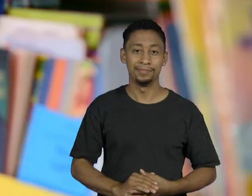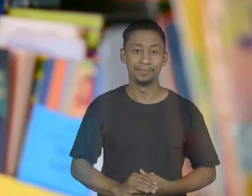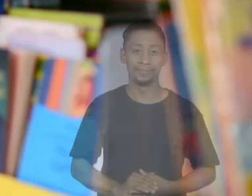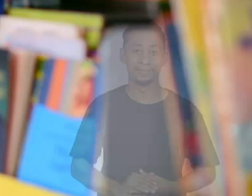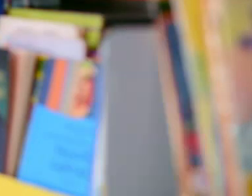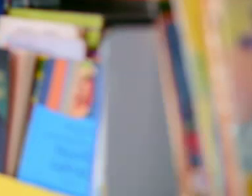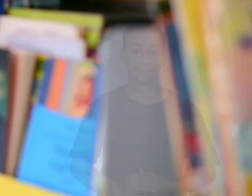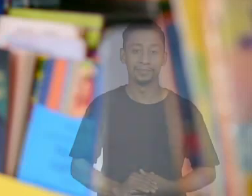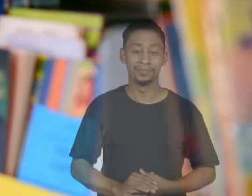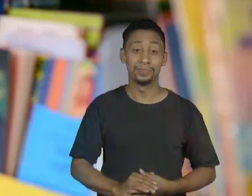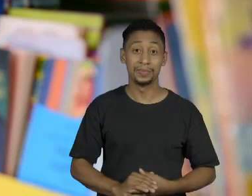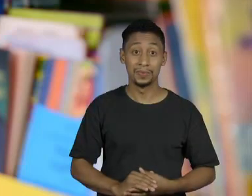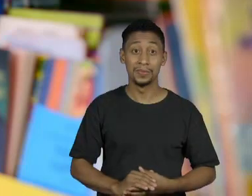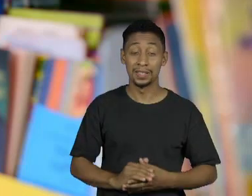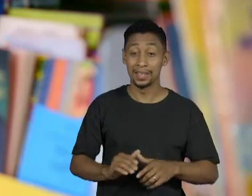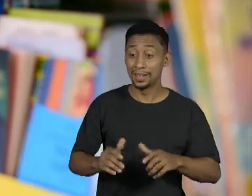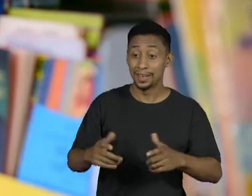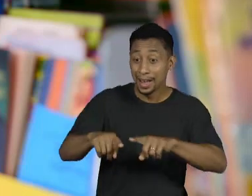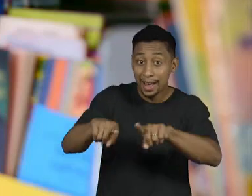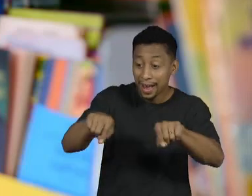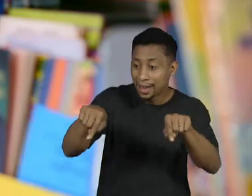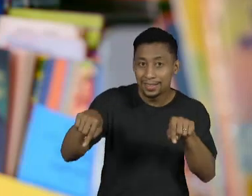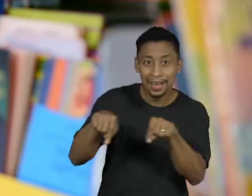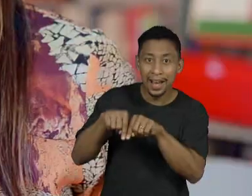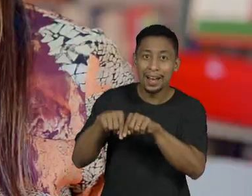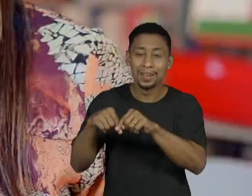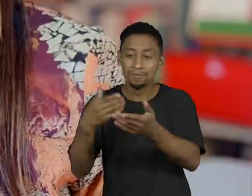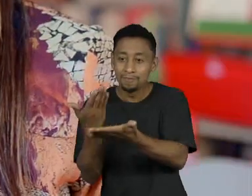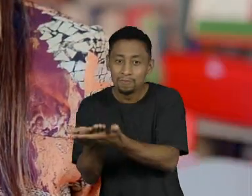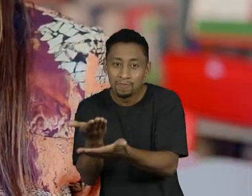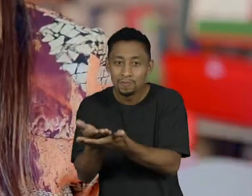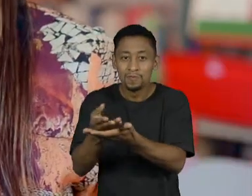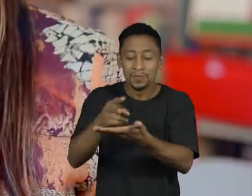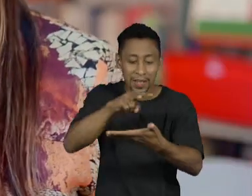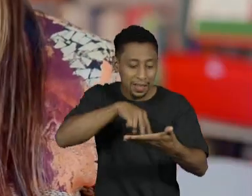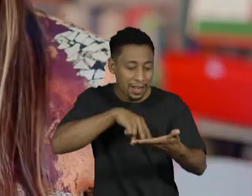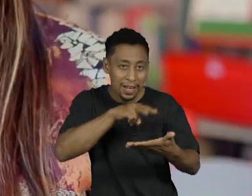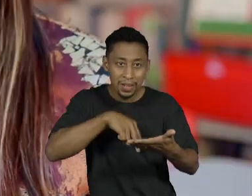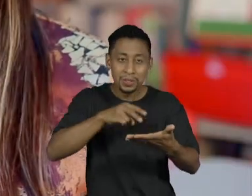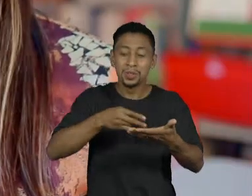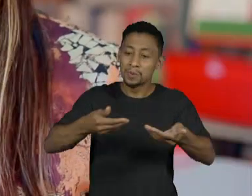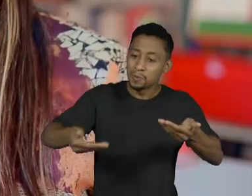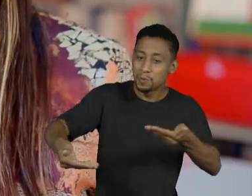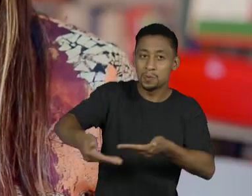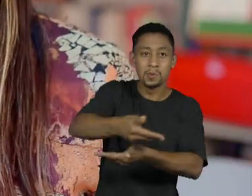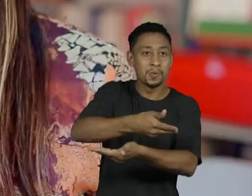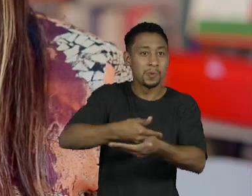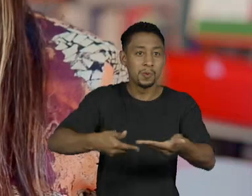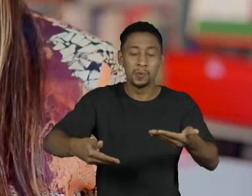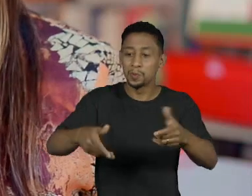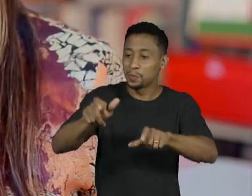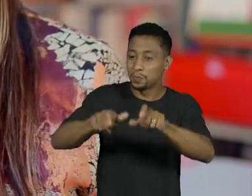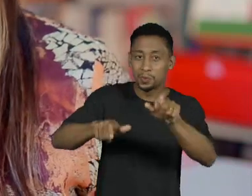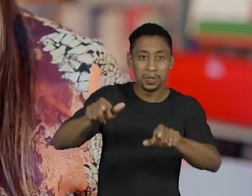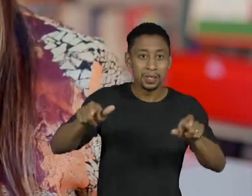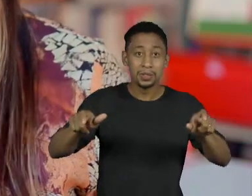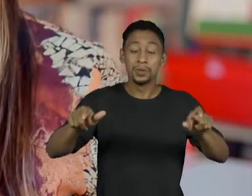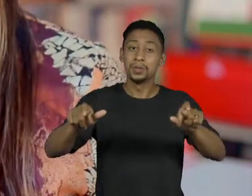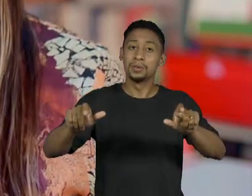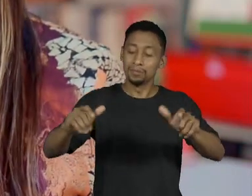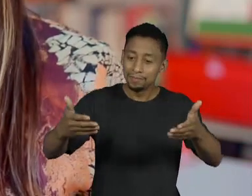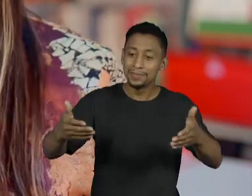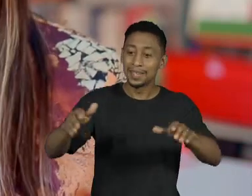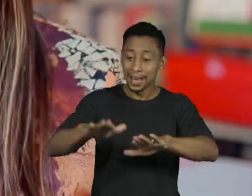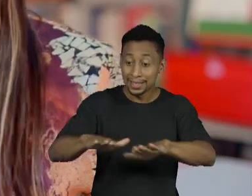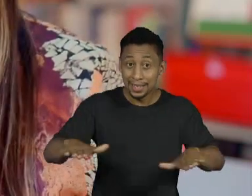As atividades desenvolvidas em sala, nós trabalhamos muito a leitura coletiva, que proporciona a interação